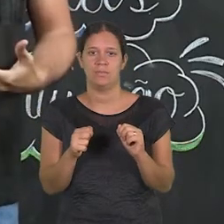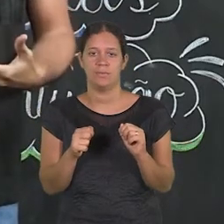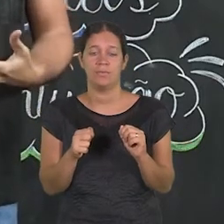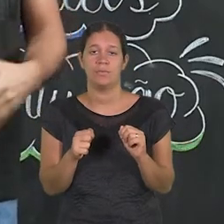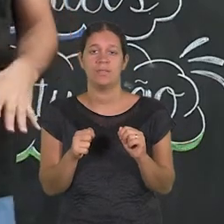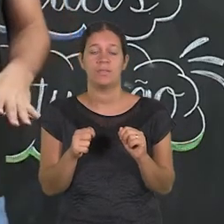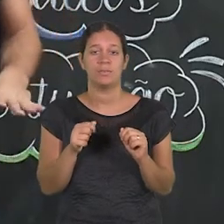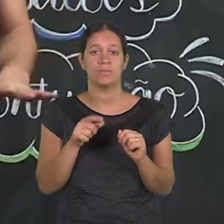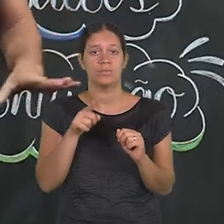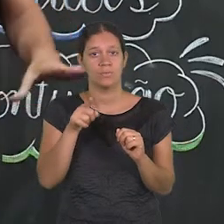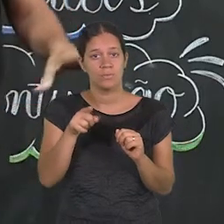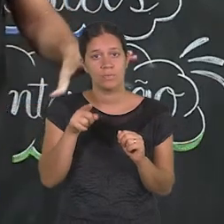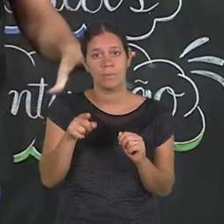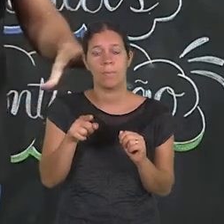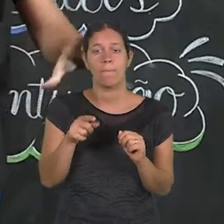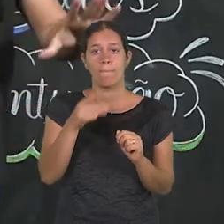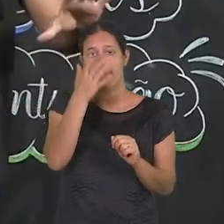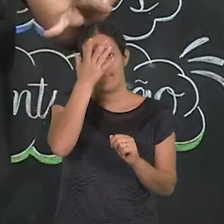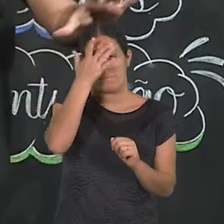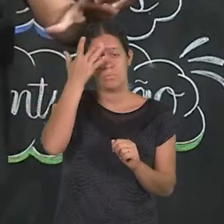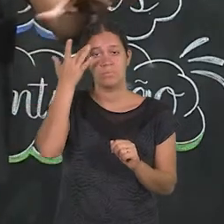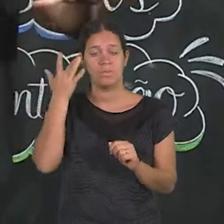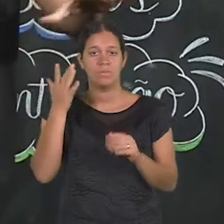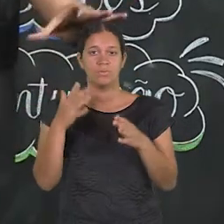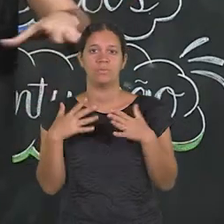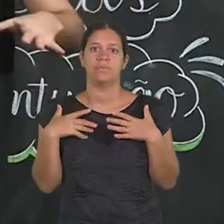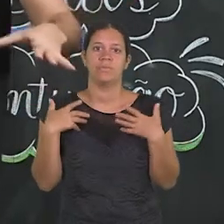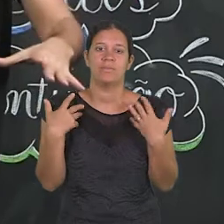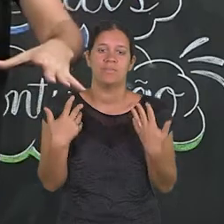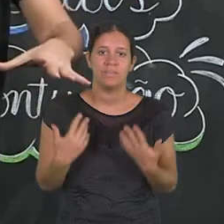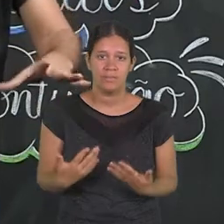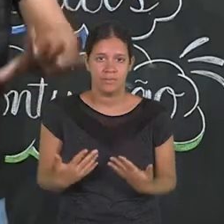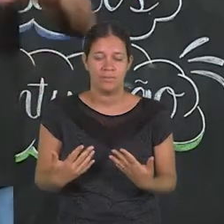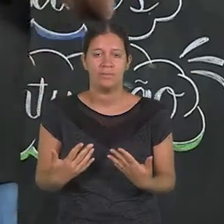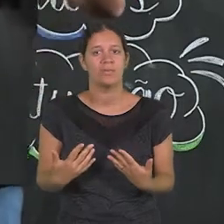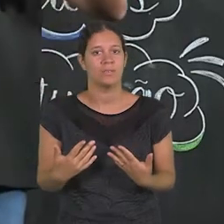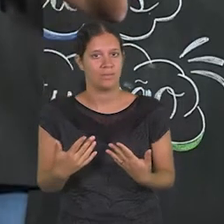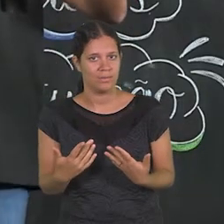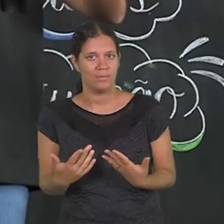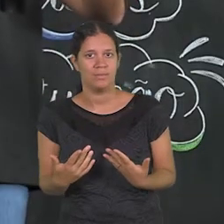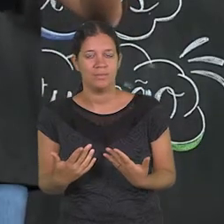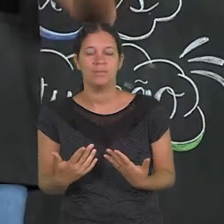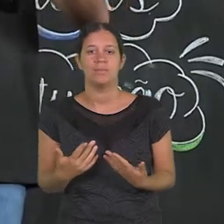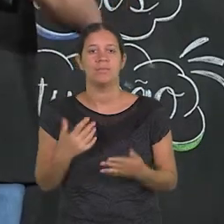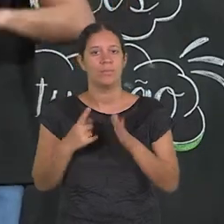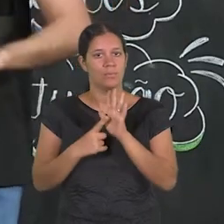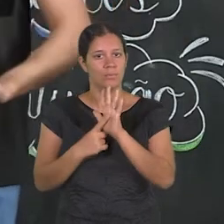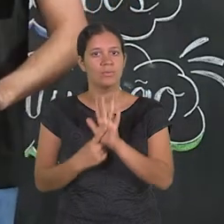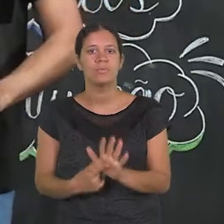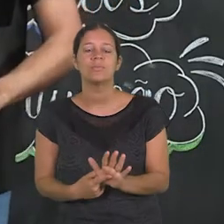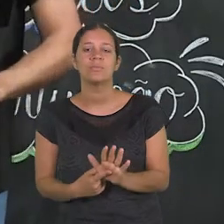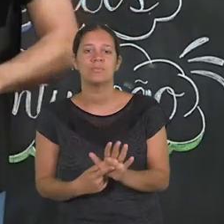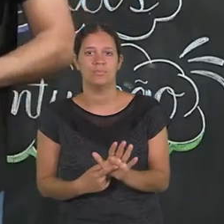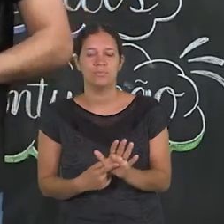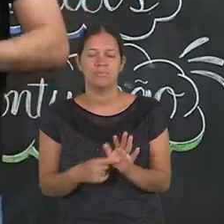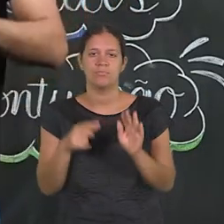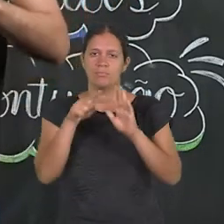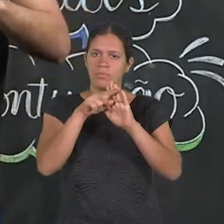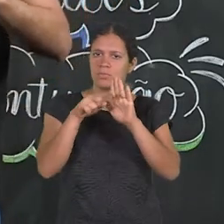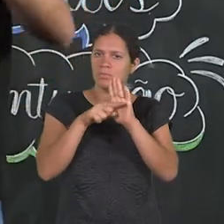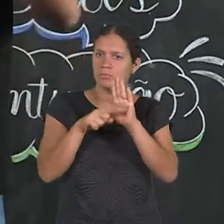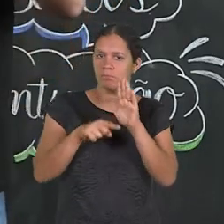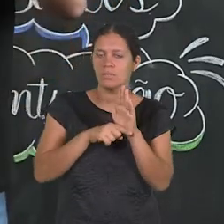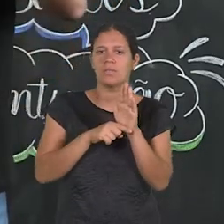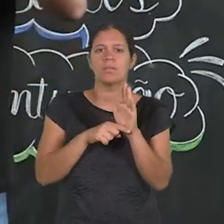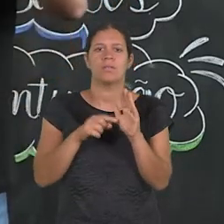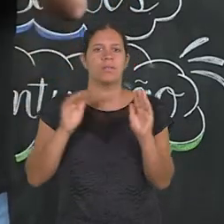determinadas ações. Então, se é a reação de um personagem com medo, assustado, diante de uma situação, essa reação já vem expressa por meio de um plano